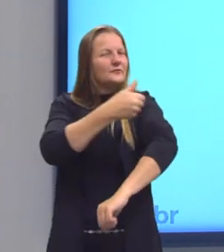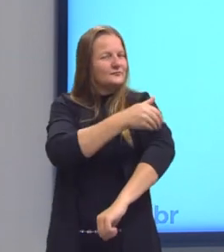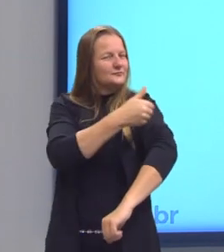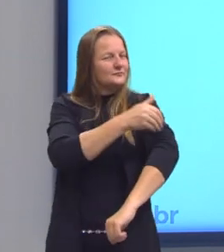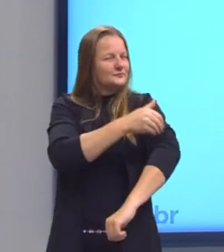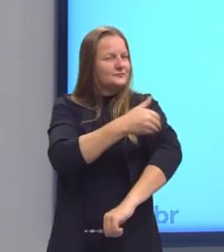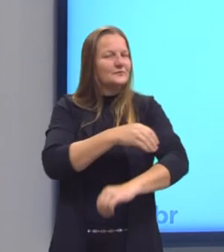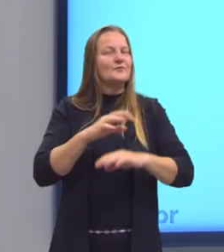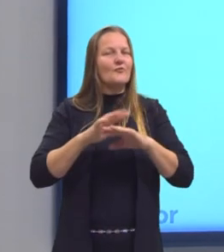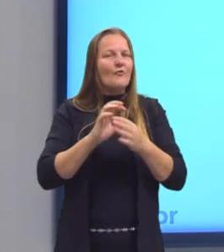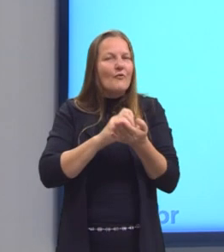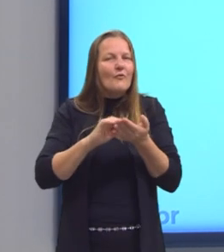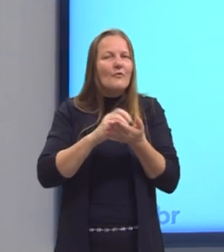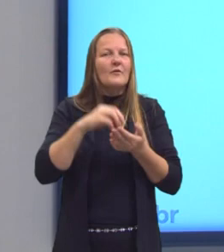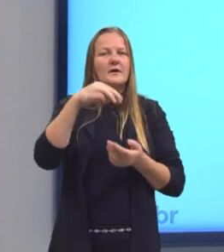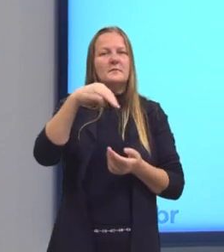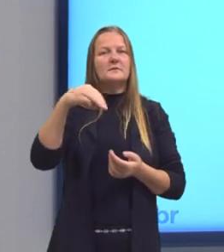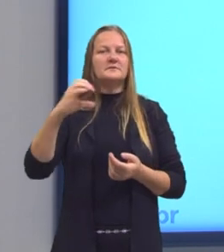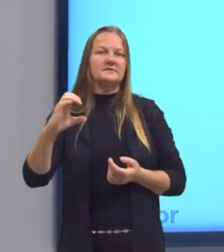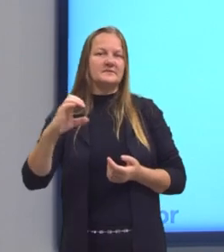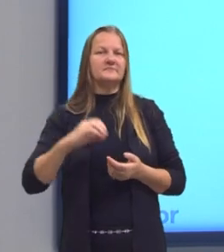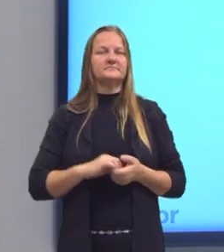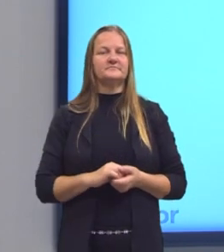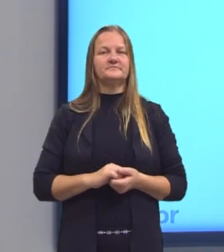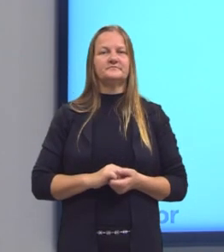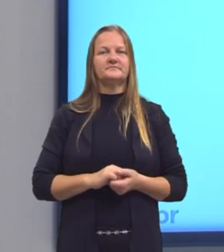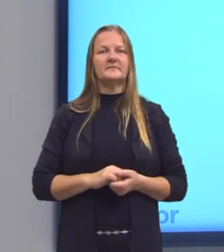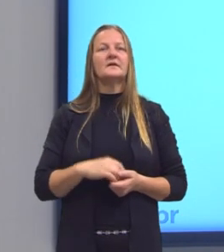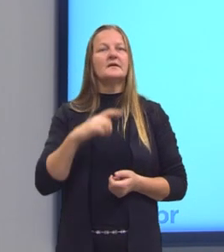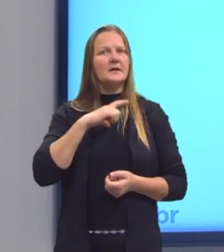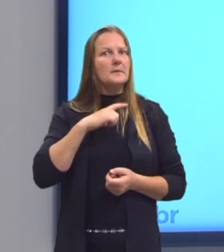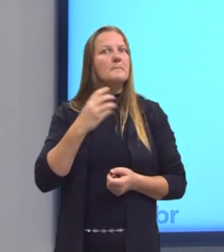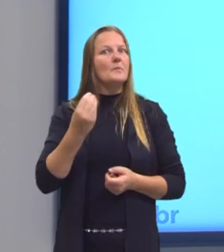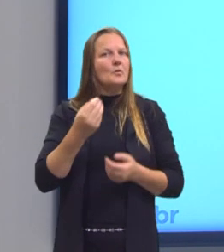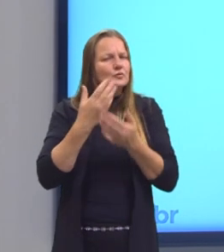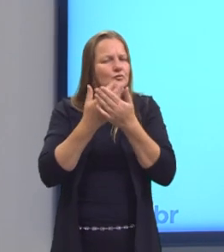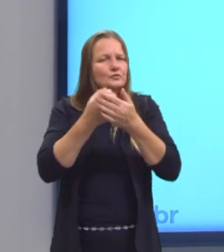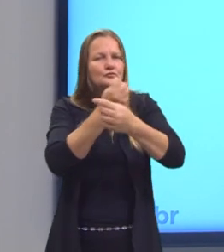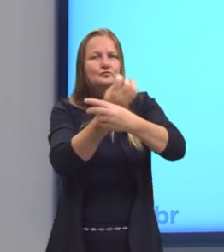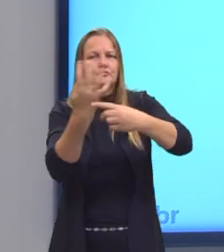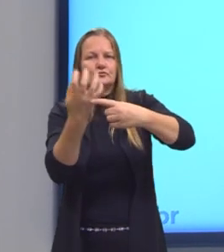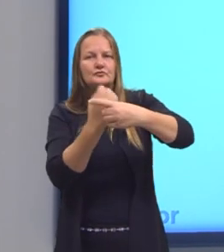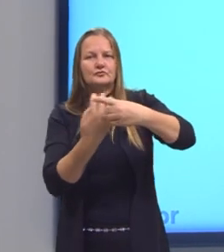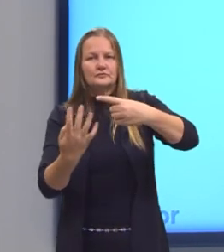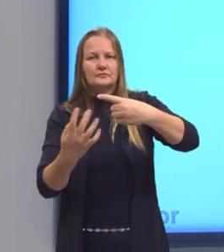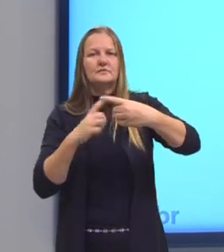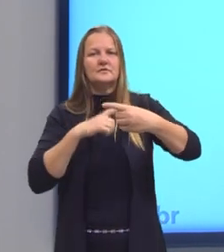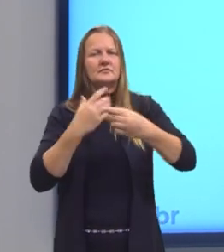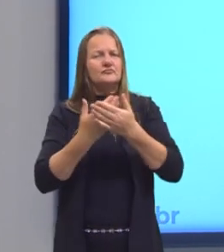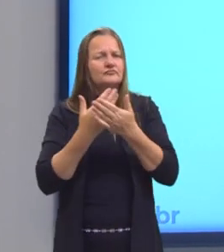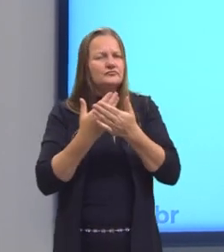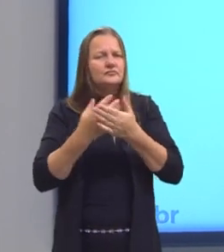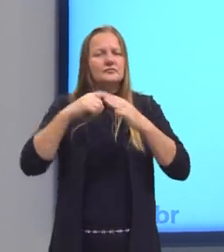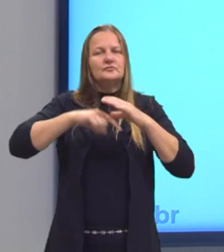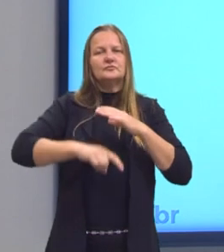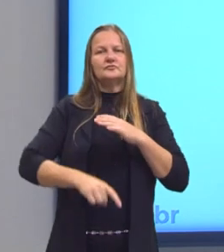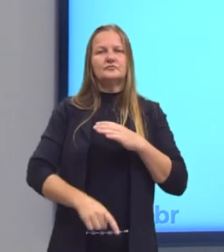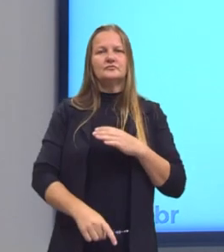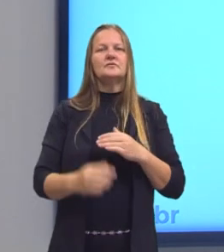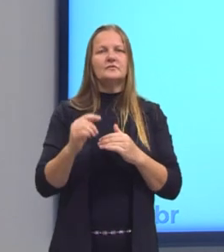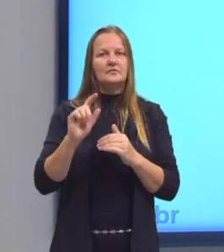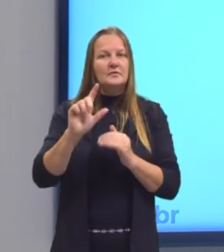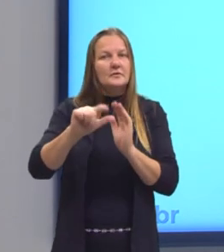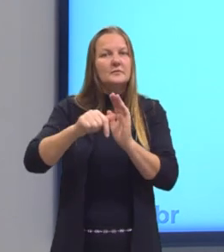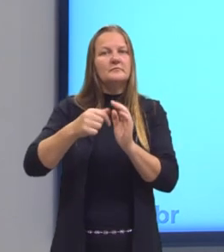essa questão de calcular o MMC. Ele entra bastante no estudo das frações, então, a gente vai estudar um pouco mais pra frente